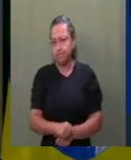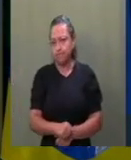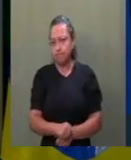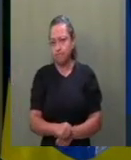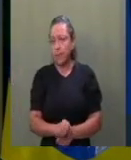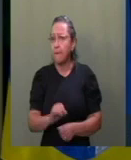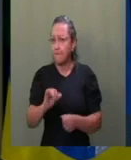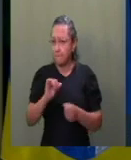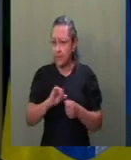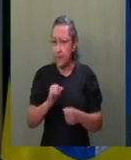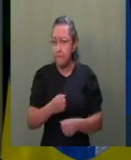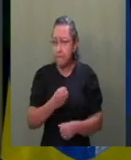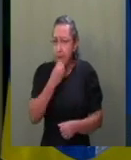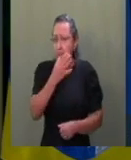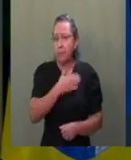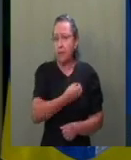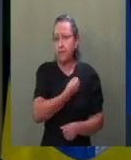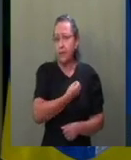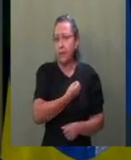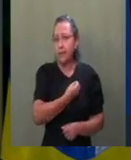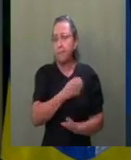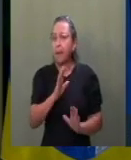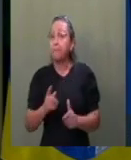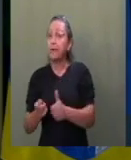modéstia à parte, é política.